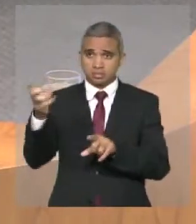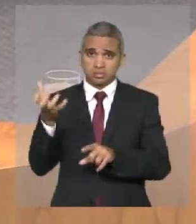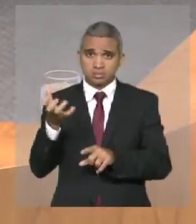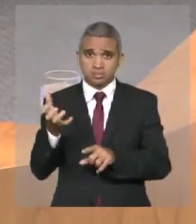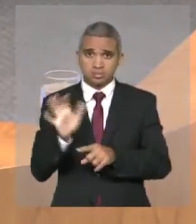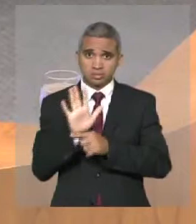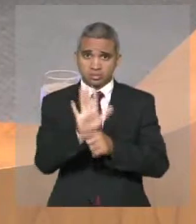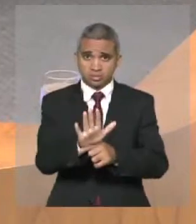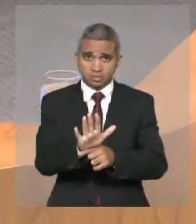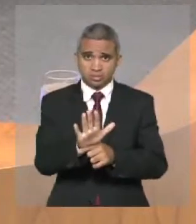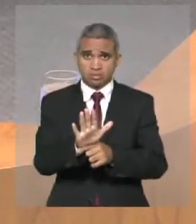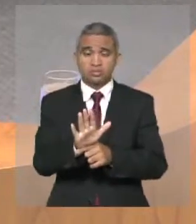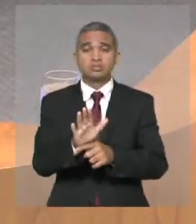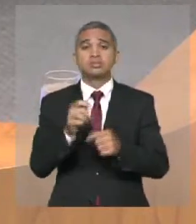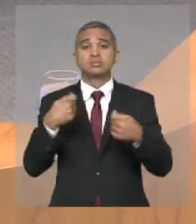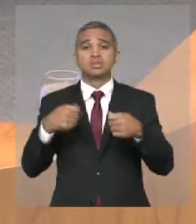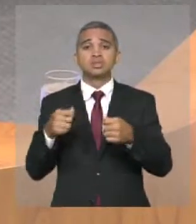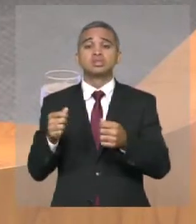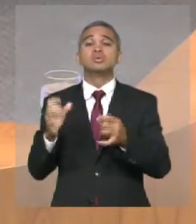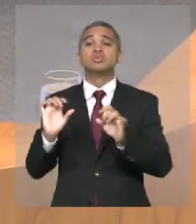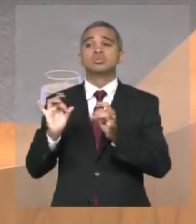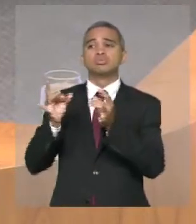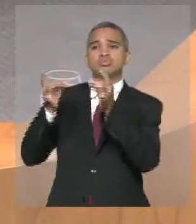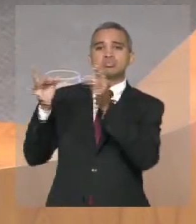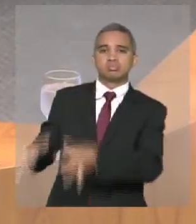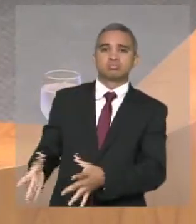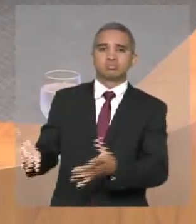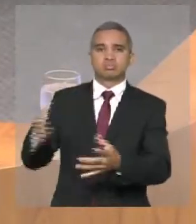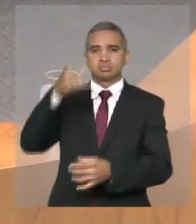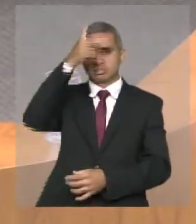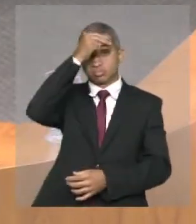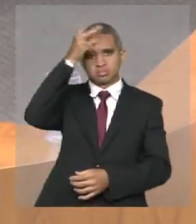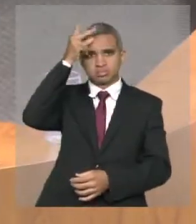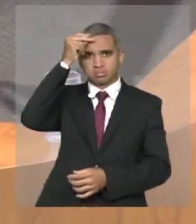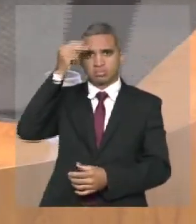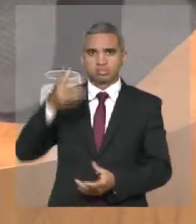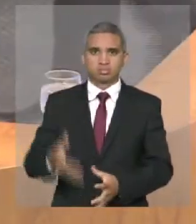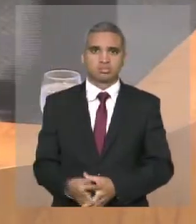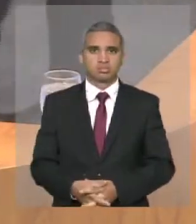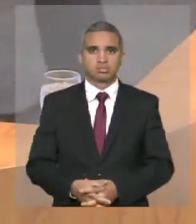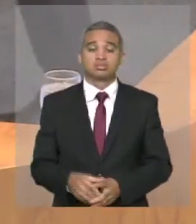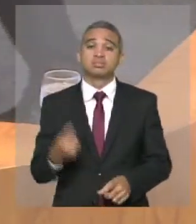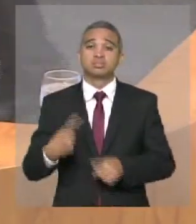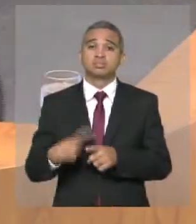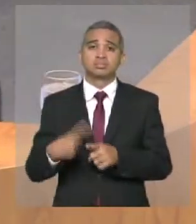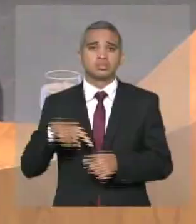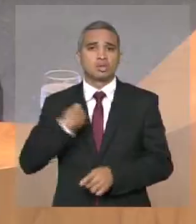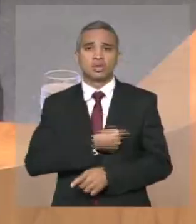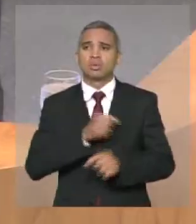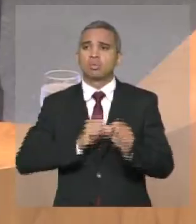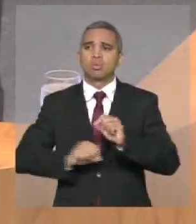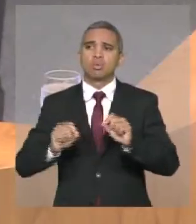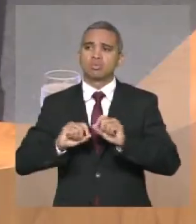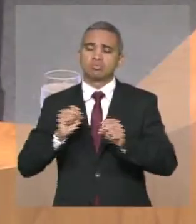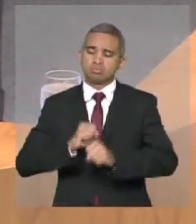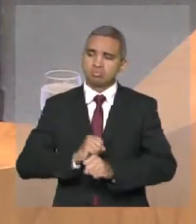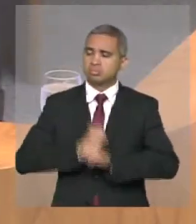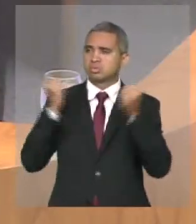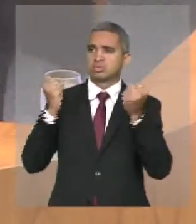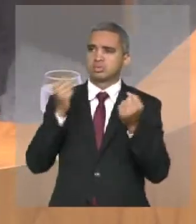renuncie. Se quer fazer um favor maior, saia da prefeitura, porque nós não aguentamos mais o descaso,